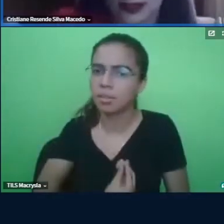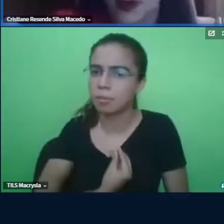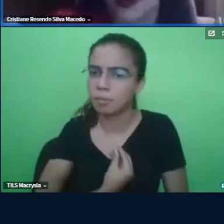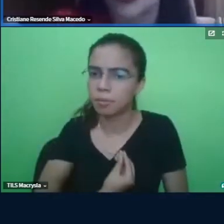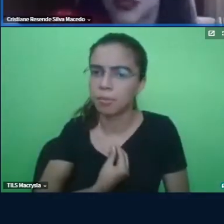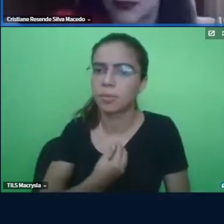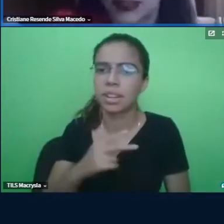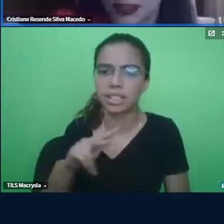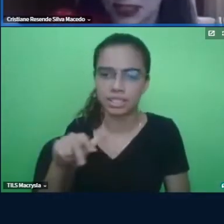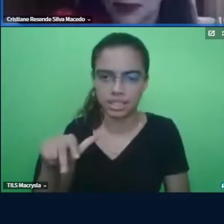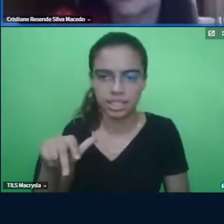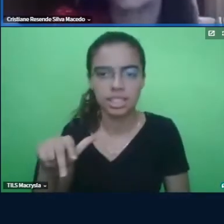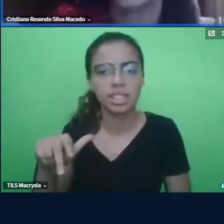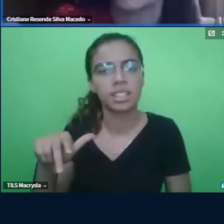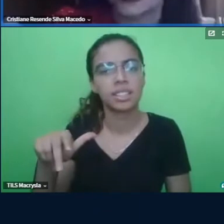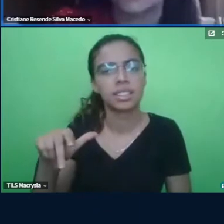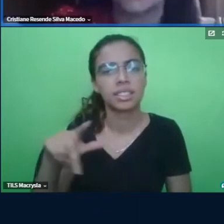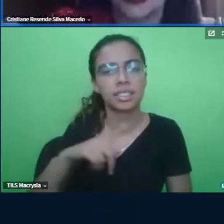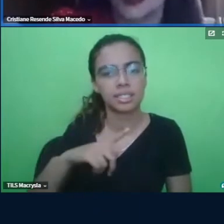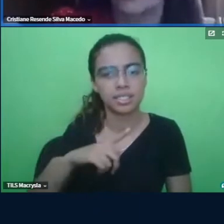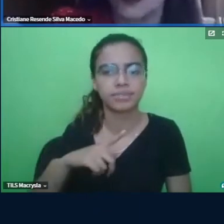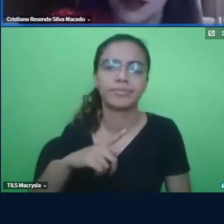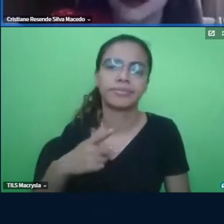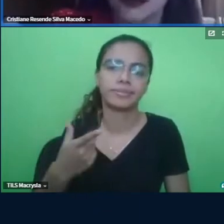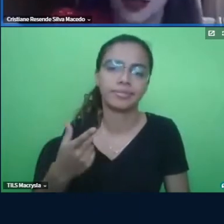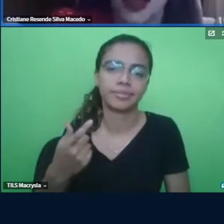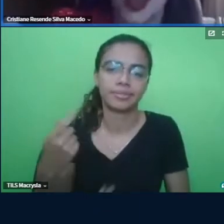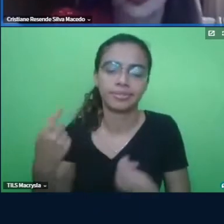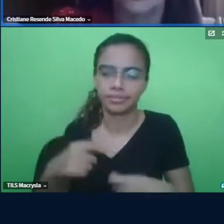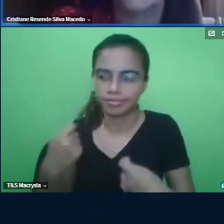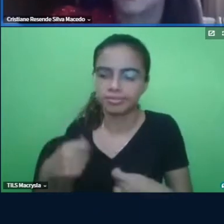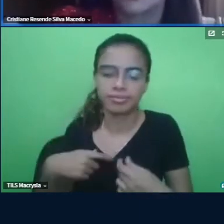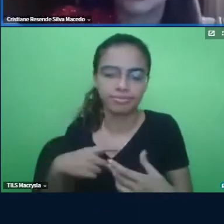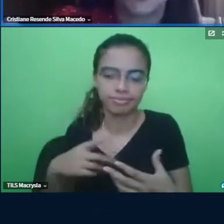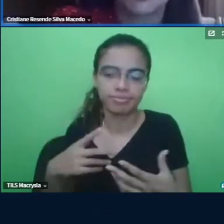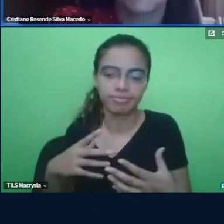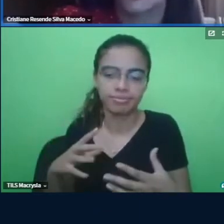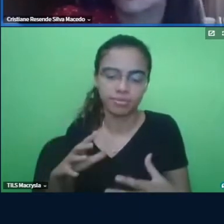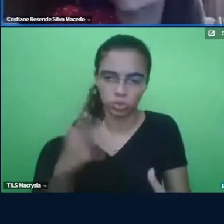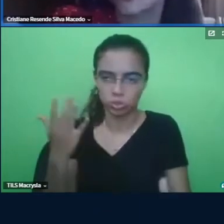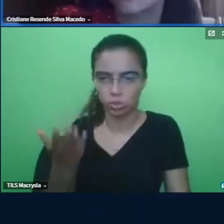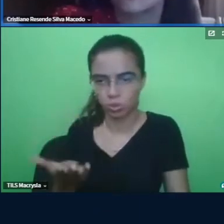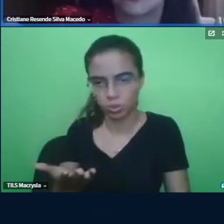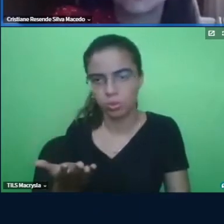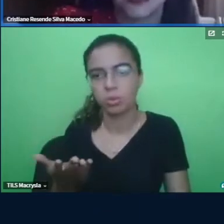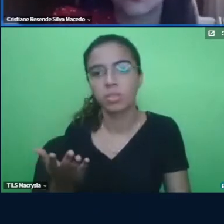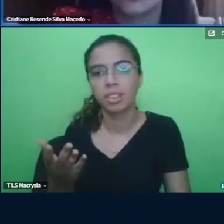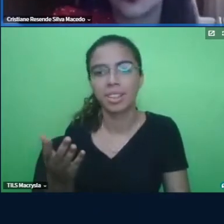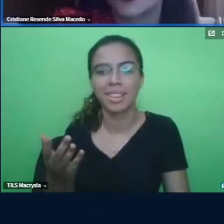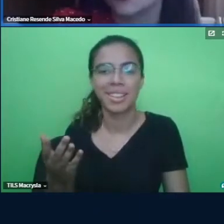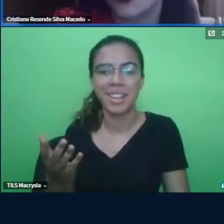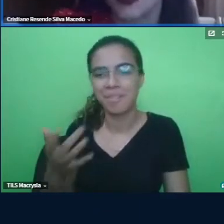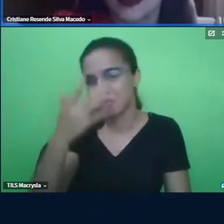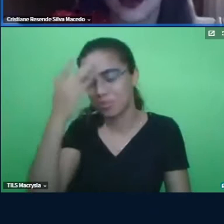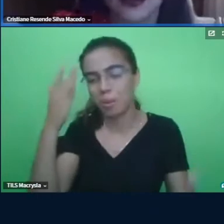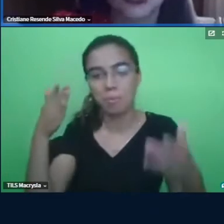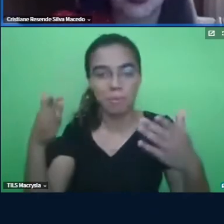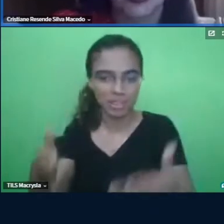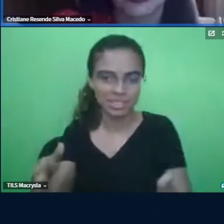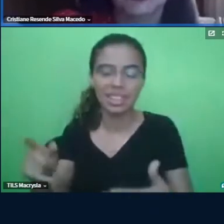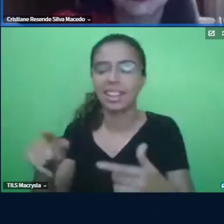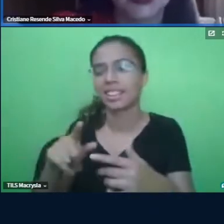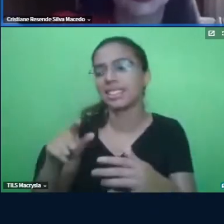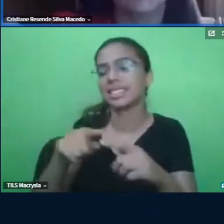no evento aula de linha estrangeira, você tem que lidar com isso. A nossa aprendiz participante, ela saía da sala o tempo inteiro,